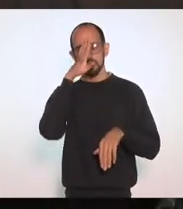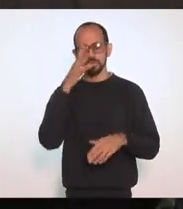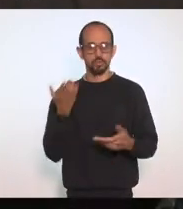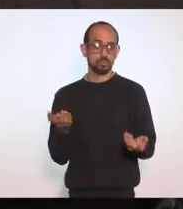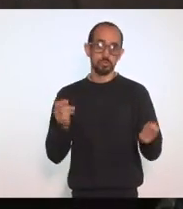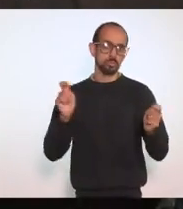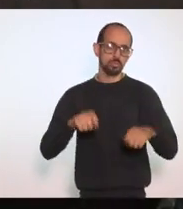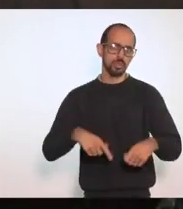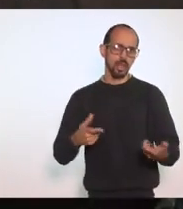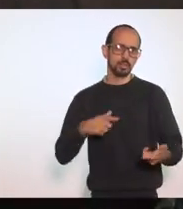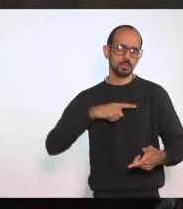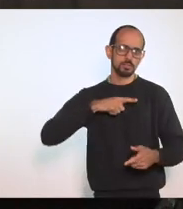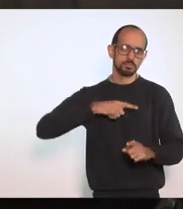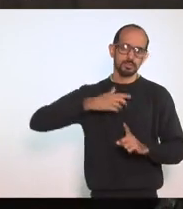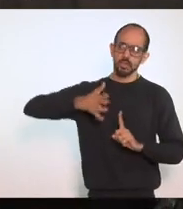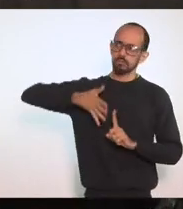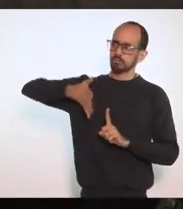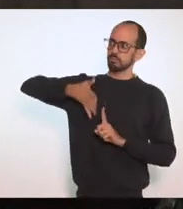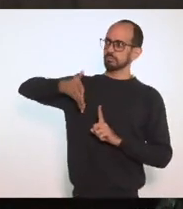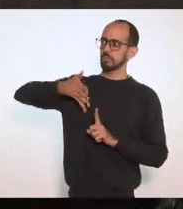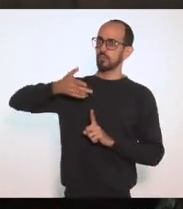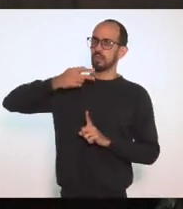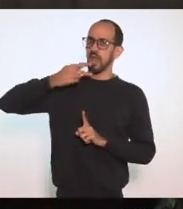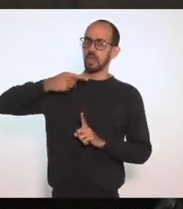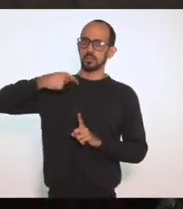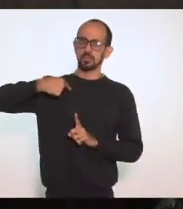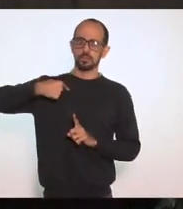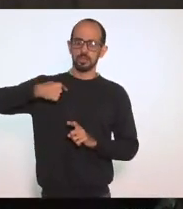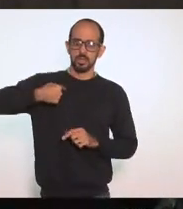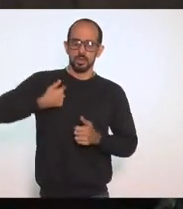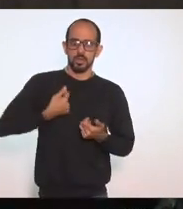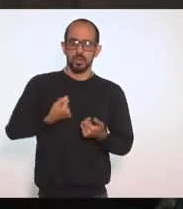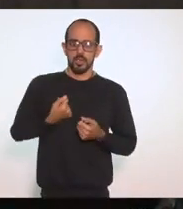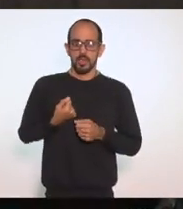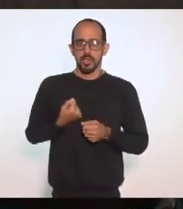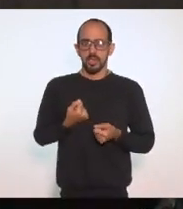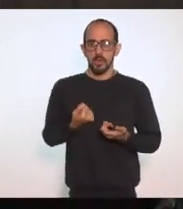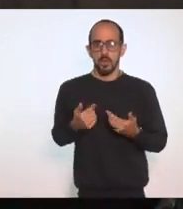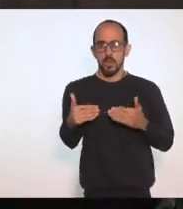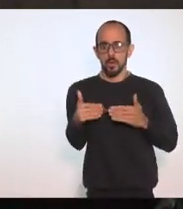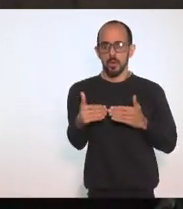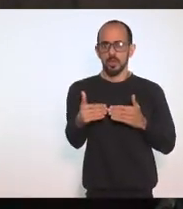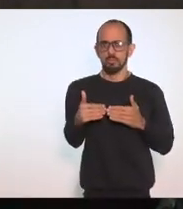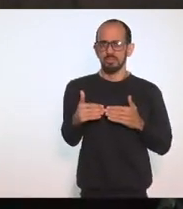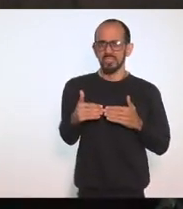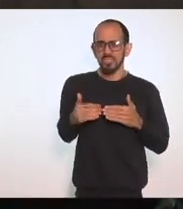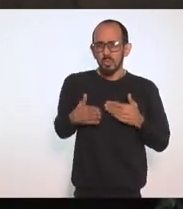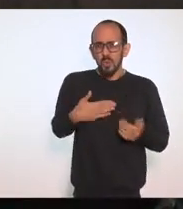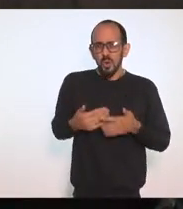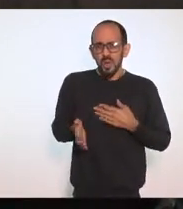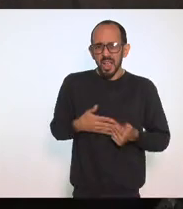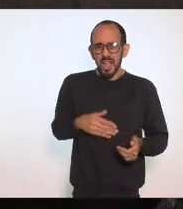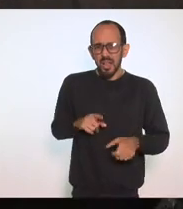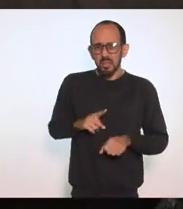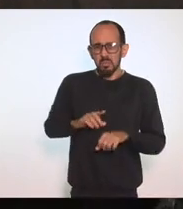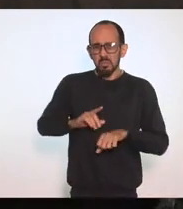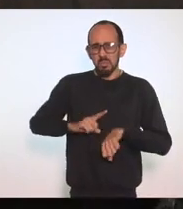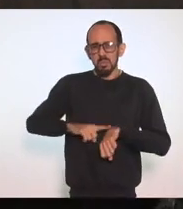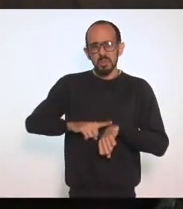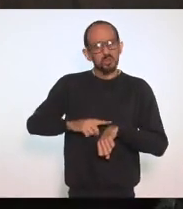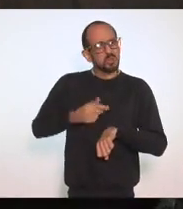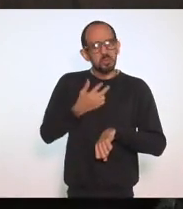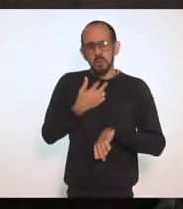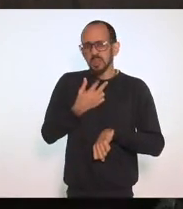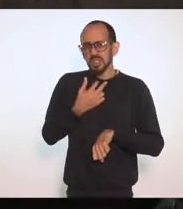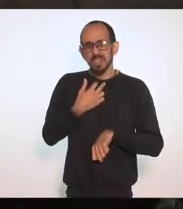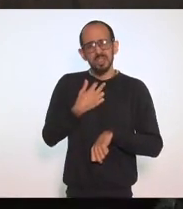Depoimentos e defesas Independentemente Da situação da pandemia No município Não podemos fazer Circular as pessoas Nós